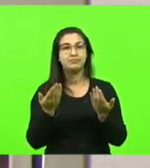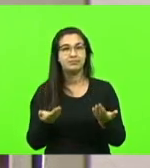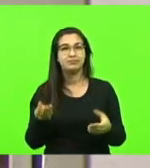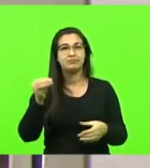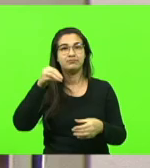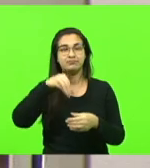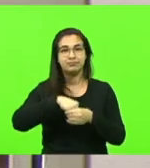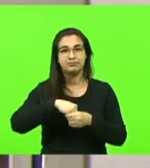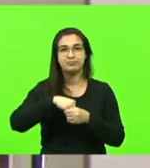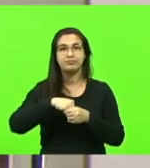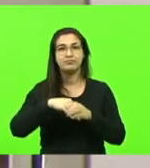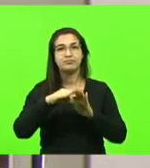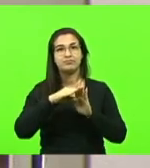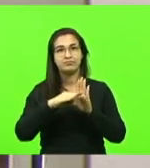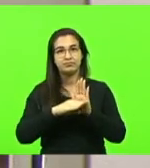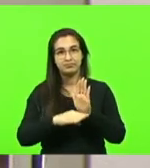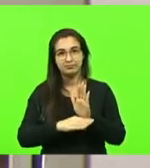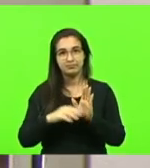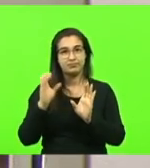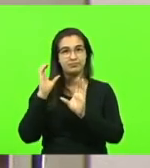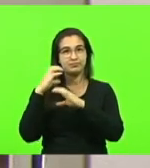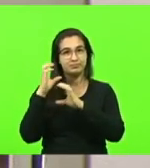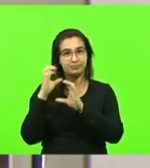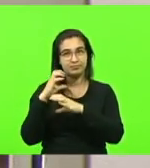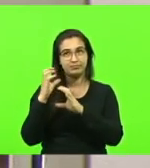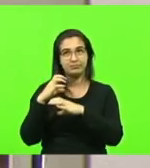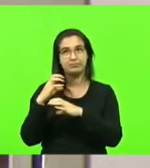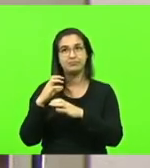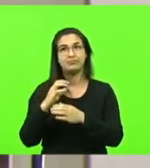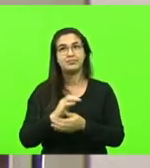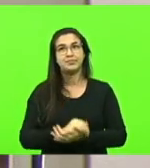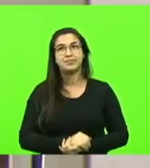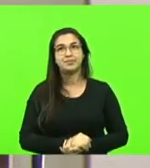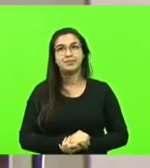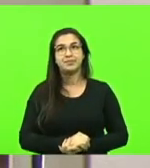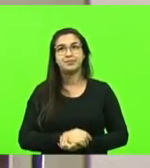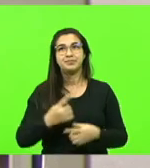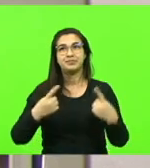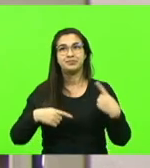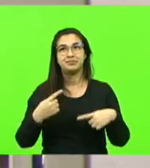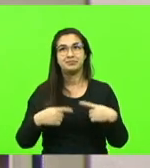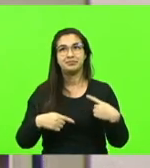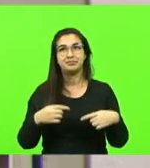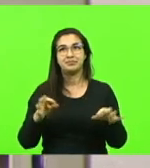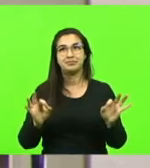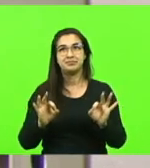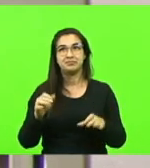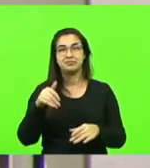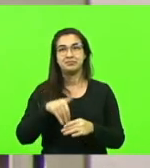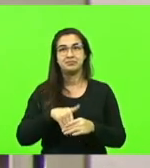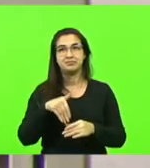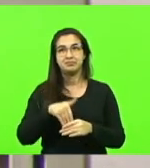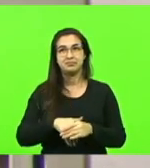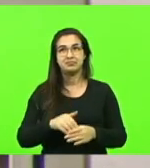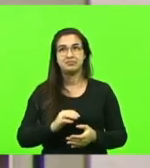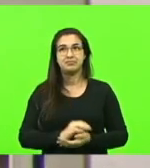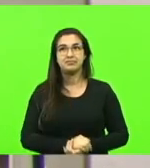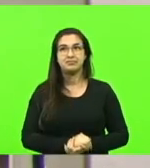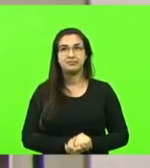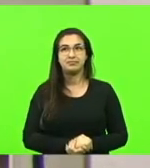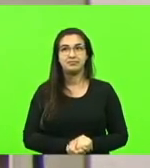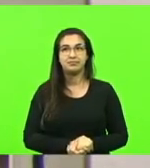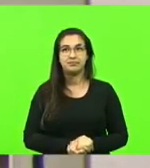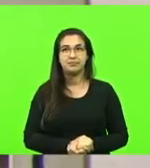na lista índice científico Alper Dozier. Em discussão. Não havendo quem queira discutir, em votação.